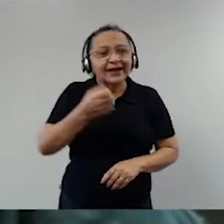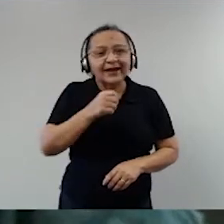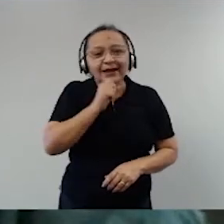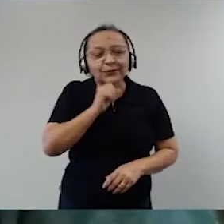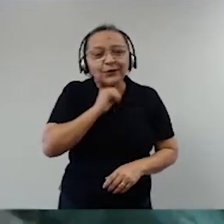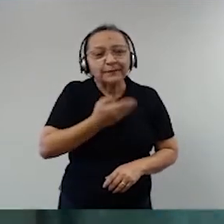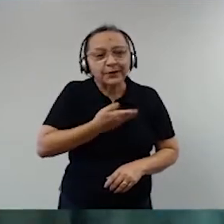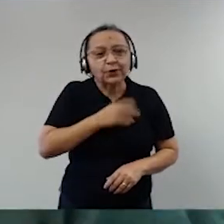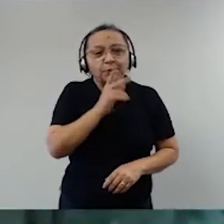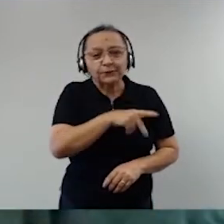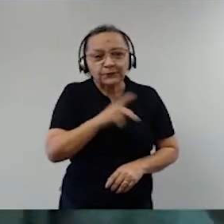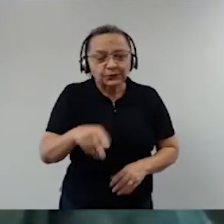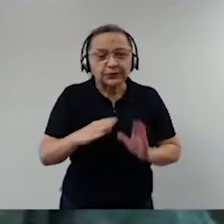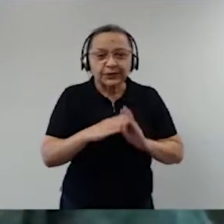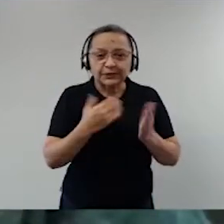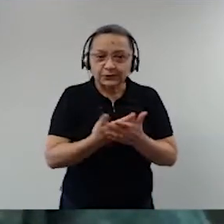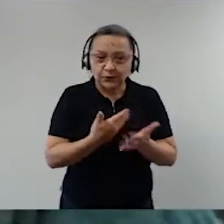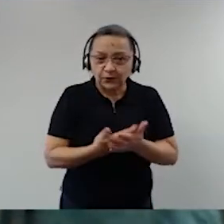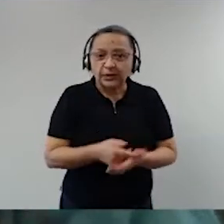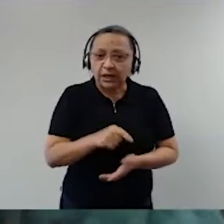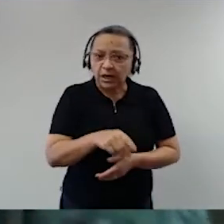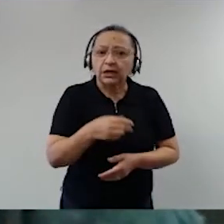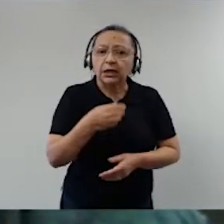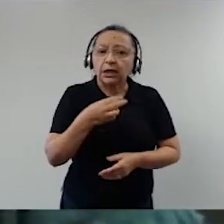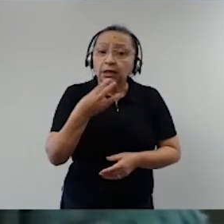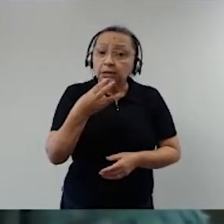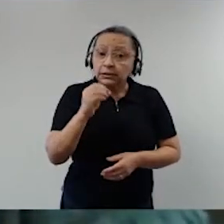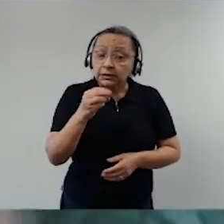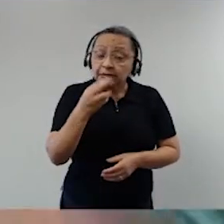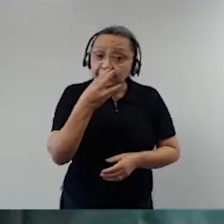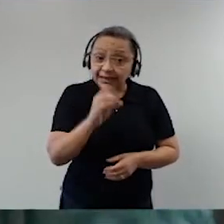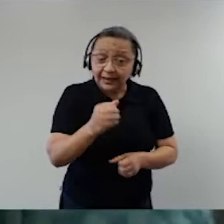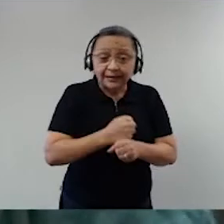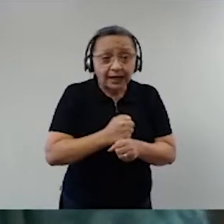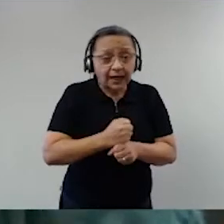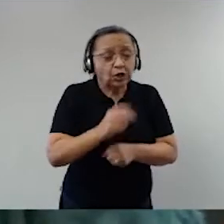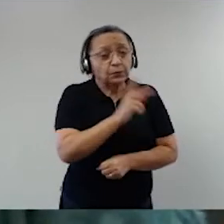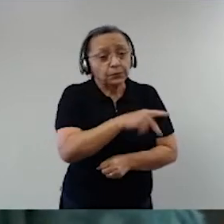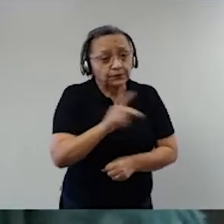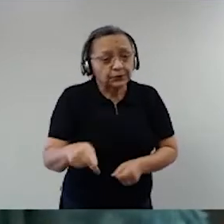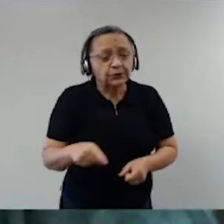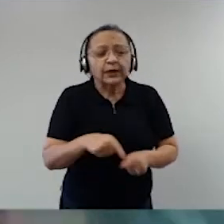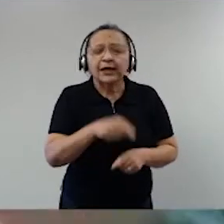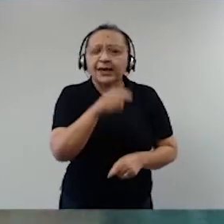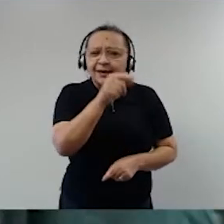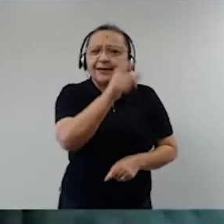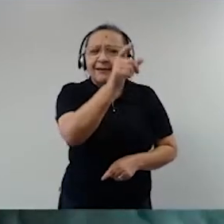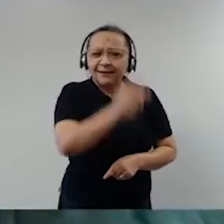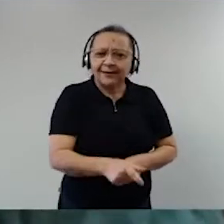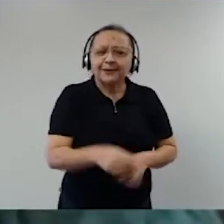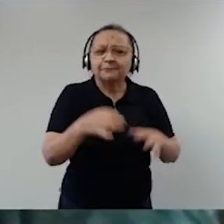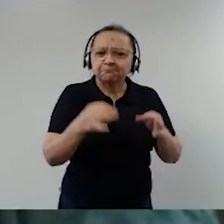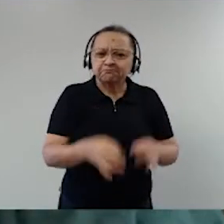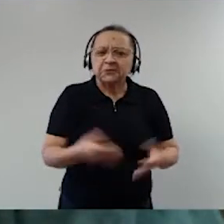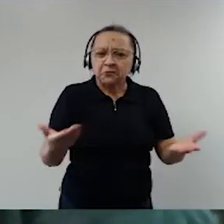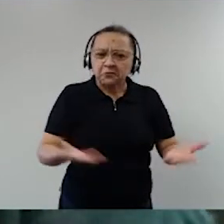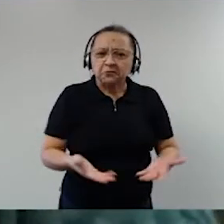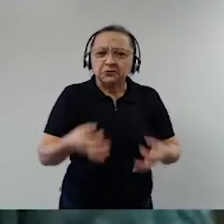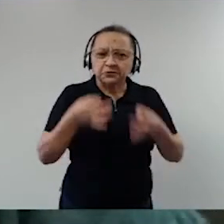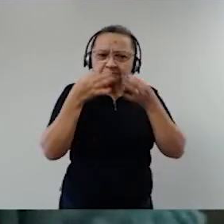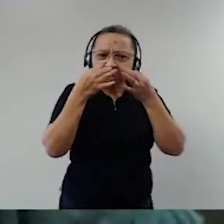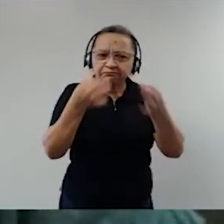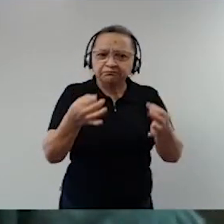Exército, há 31 anos professor do CPAX, sei perfeitamente a visão hoje dos